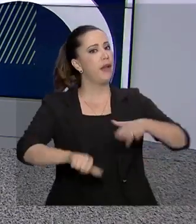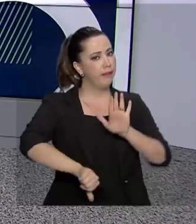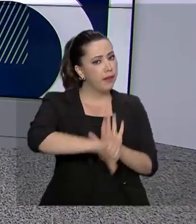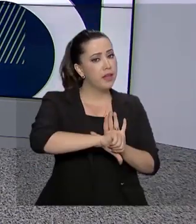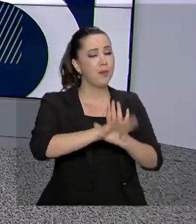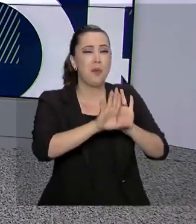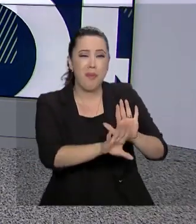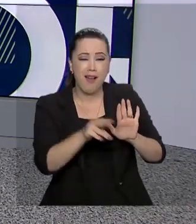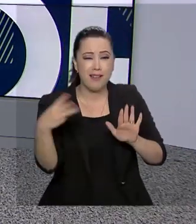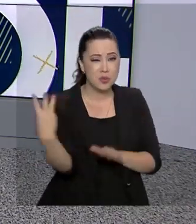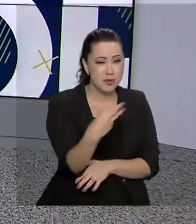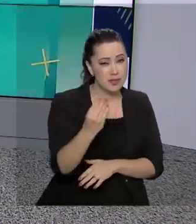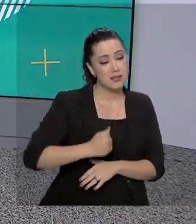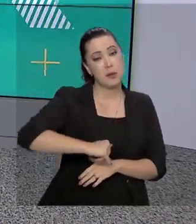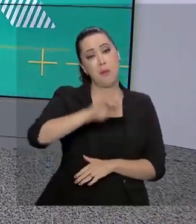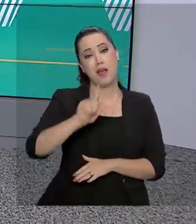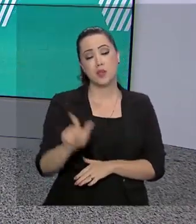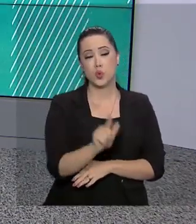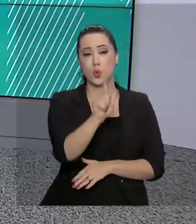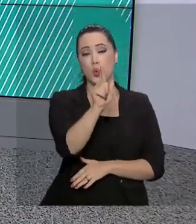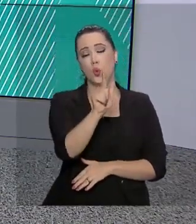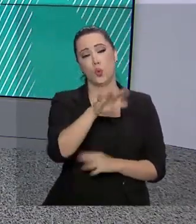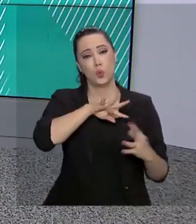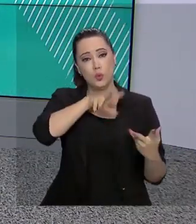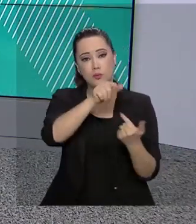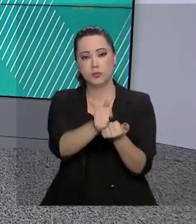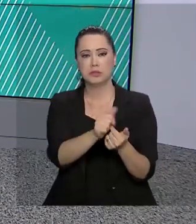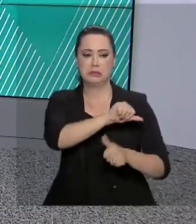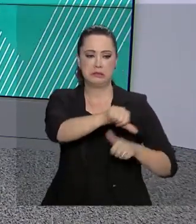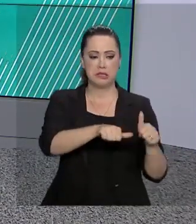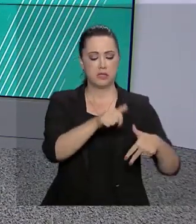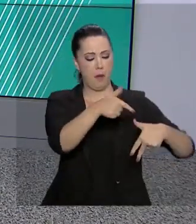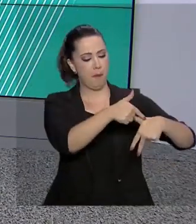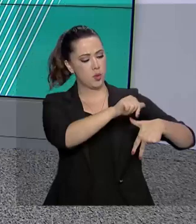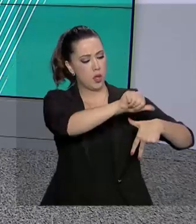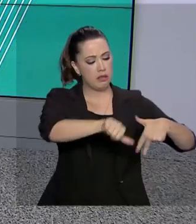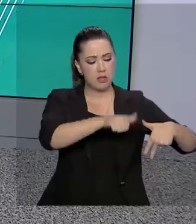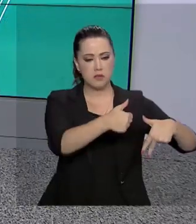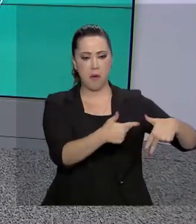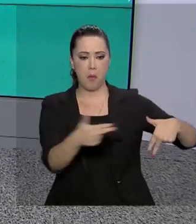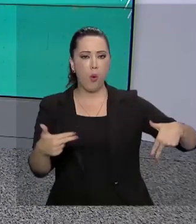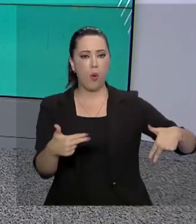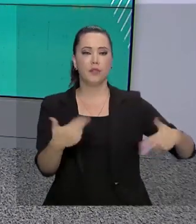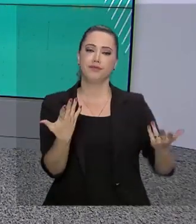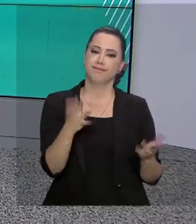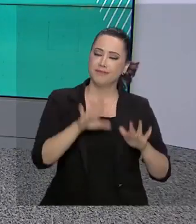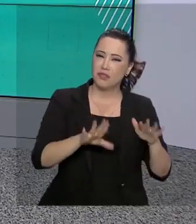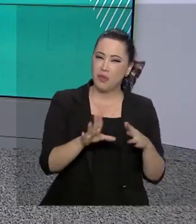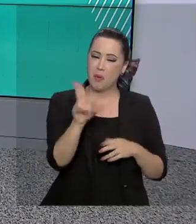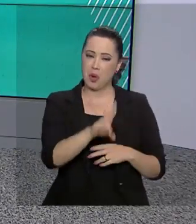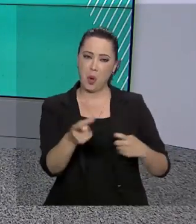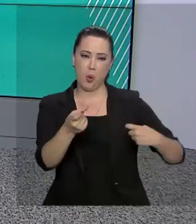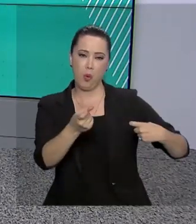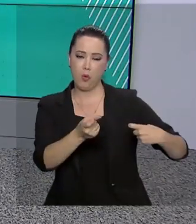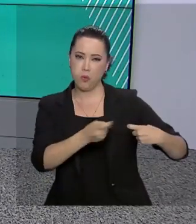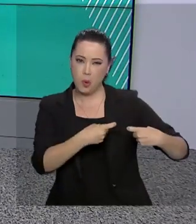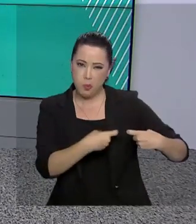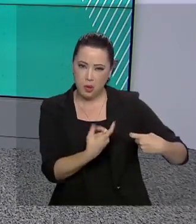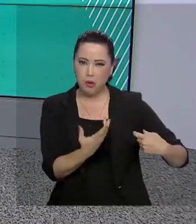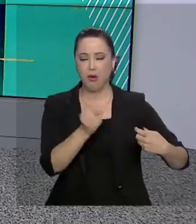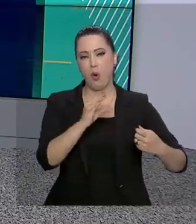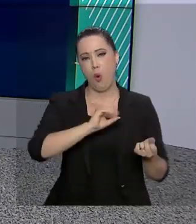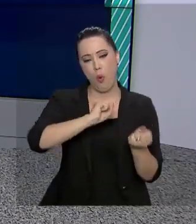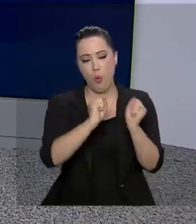Polícia Federal, e transforma as pessoas em mercadorias para fins de exploração sexual e trabalho escravo, por exemplo.